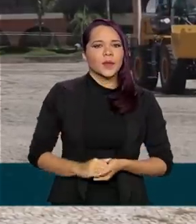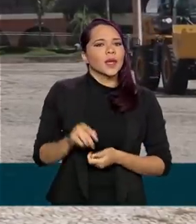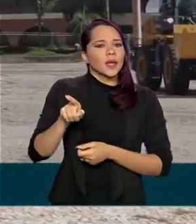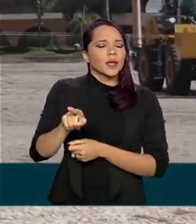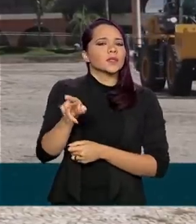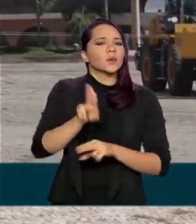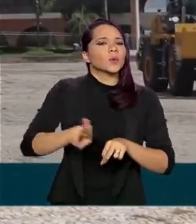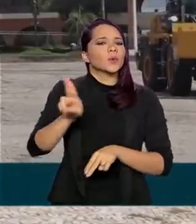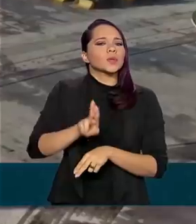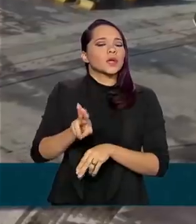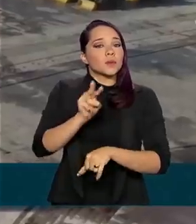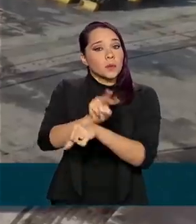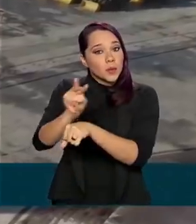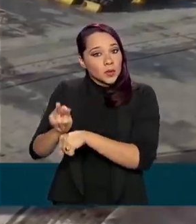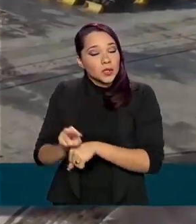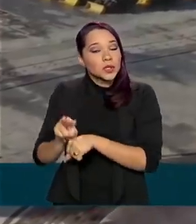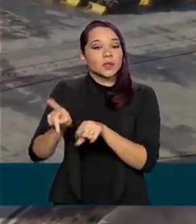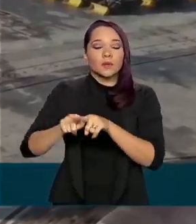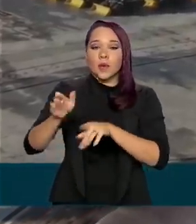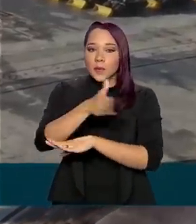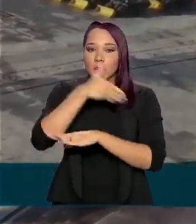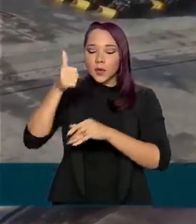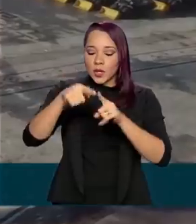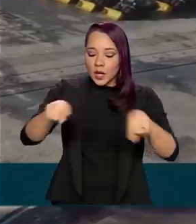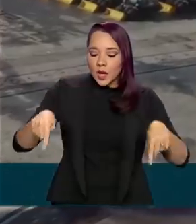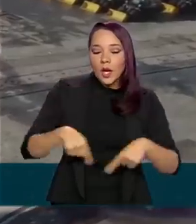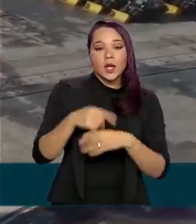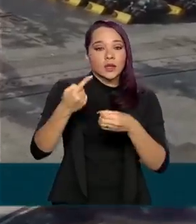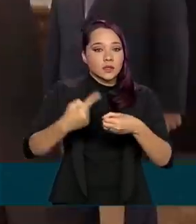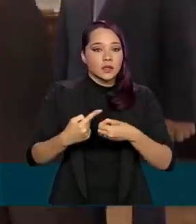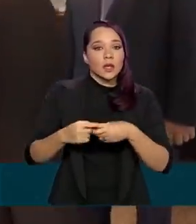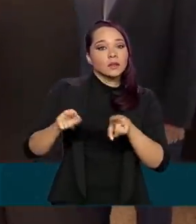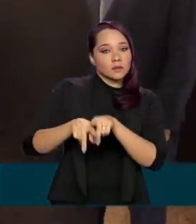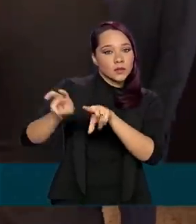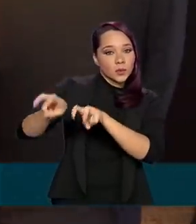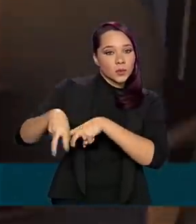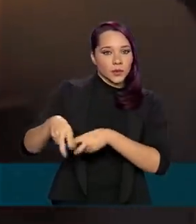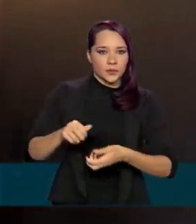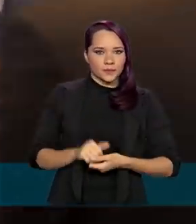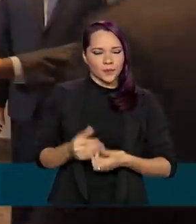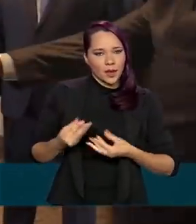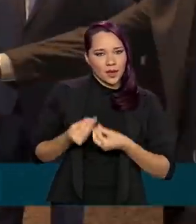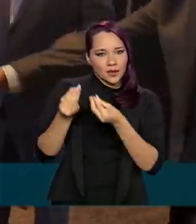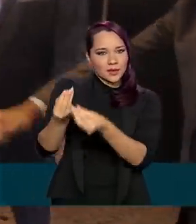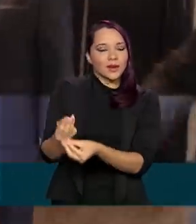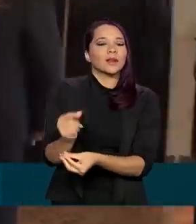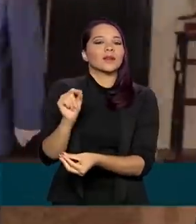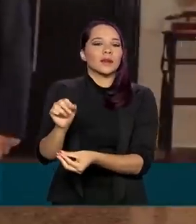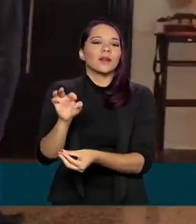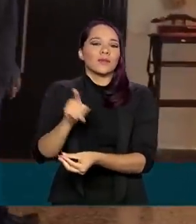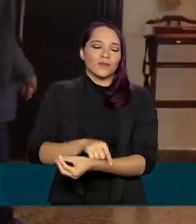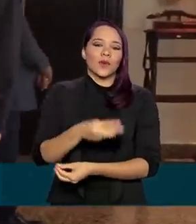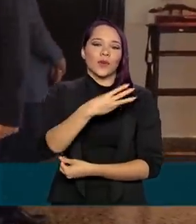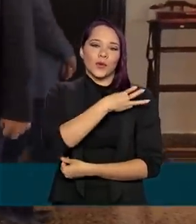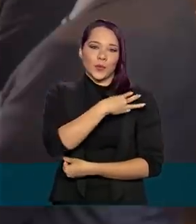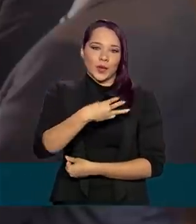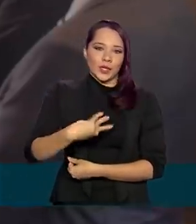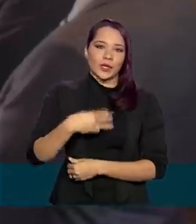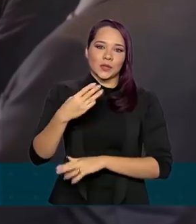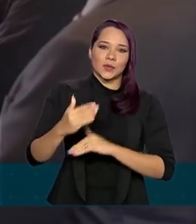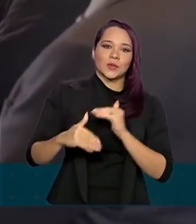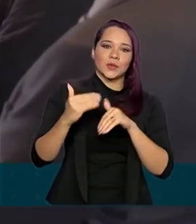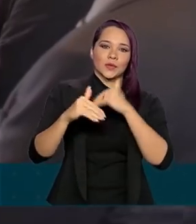ser usado na conservação e melhoria de espaços urbanos e rurais. A entrega foi feita pelo próprio ministro do